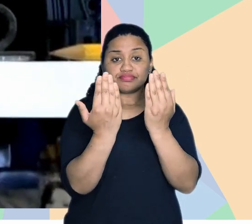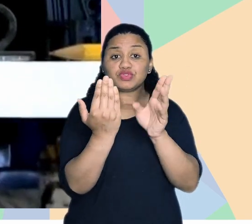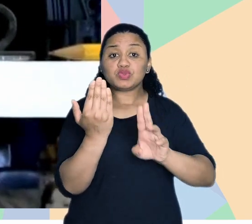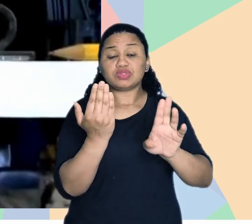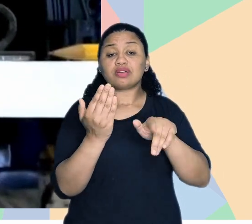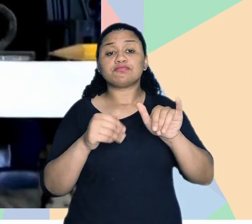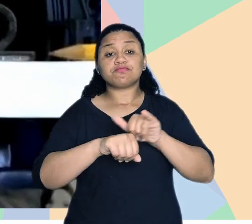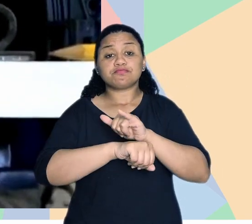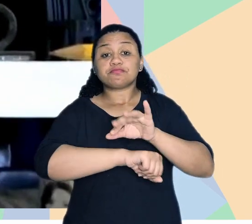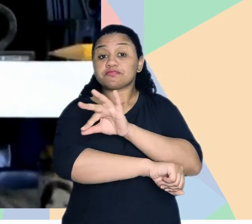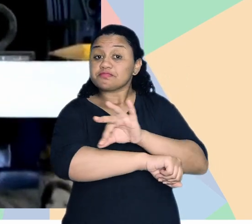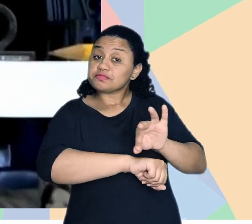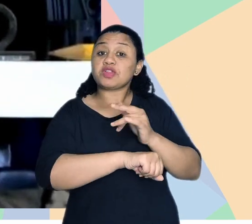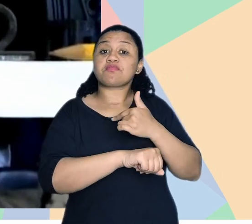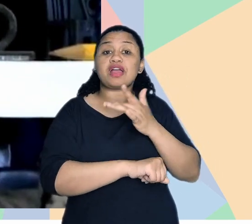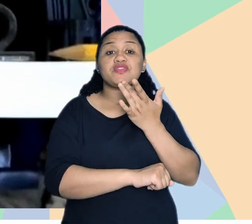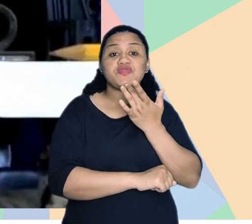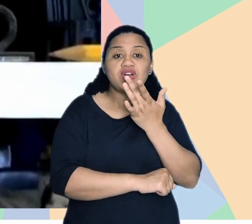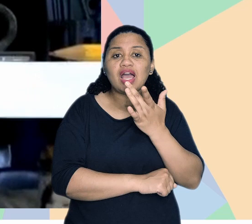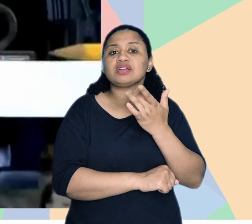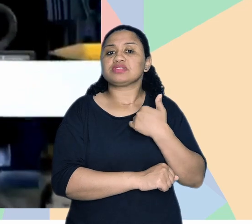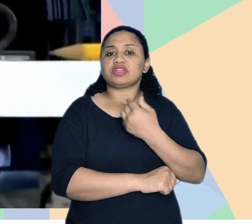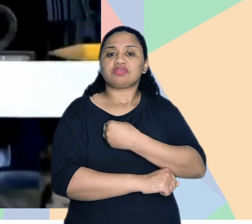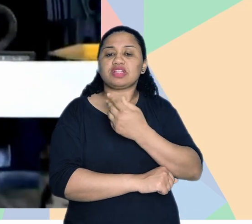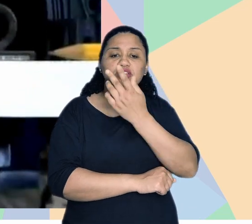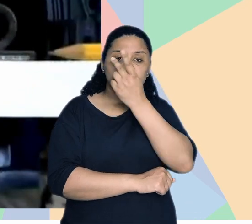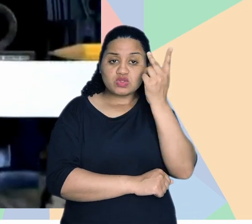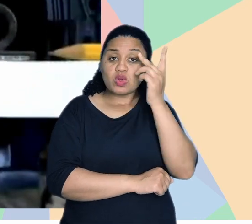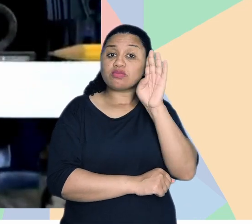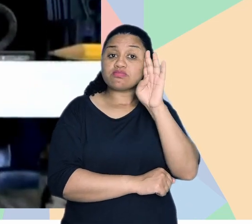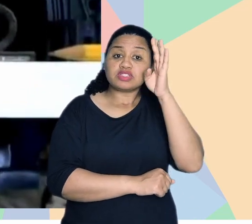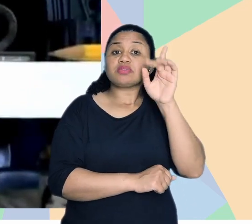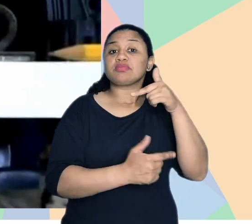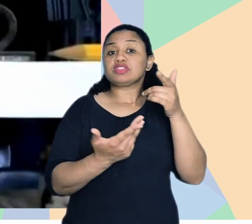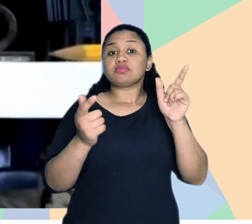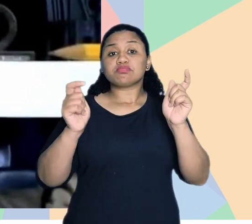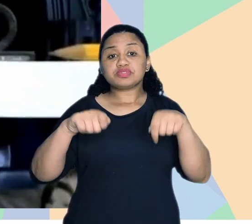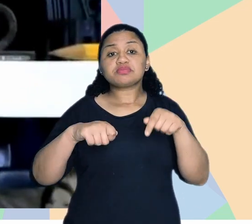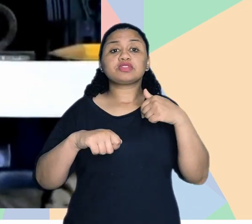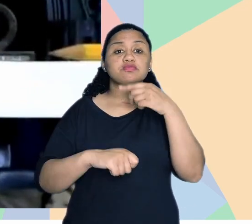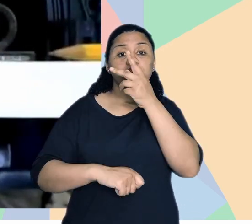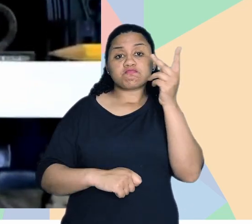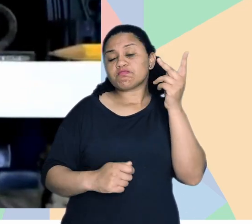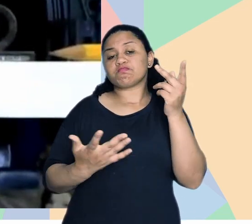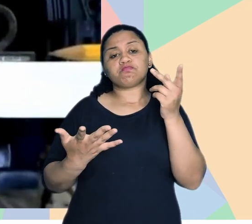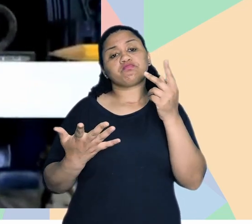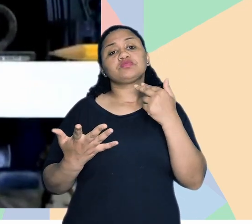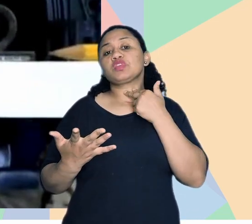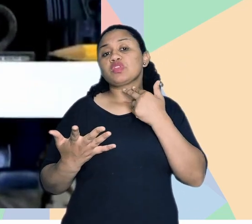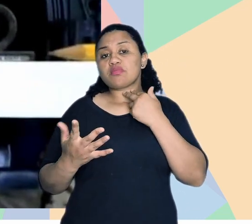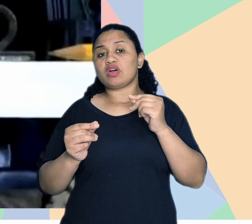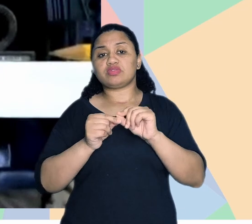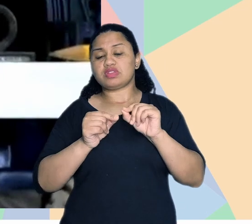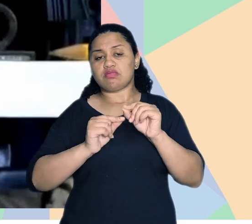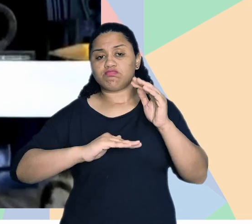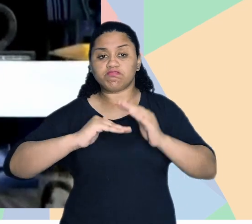elementos, né? Na arquitetura, para facilitar a vida das pessoas e, principalmente, possibilitar que pessoas que não